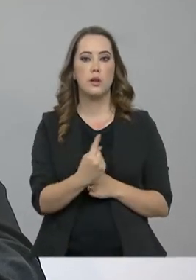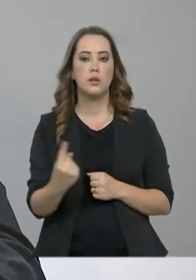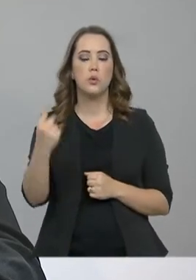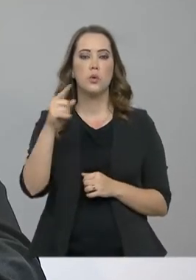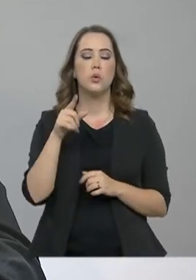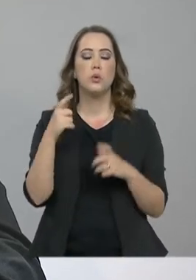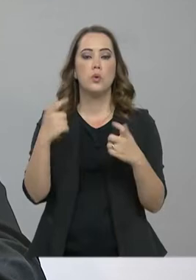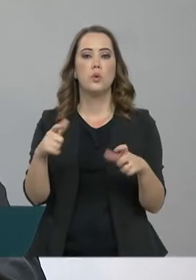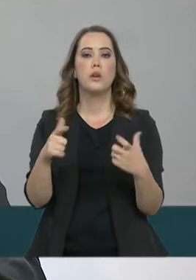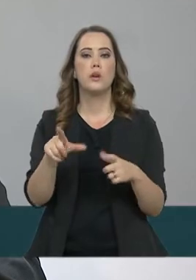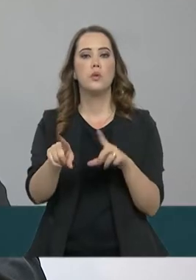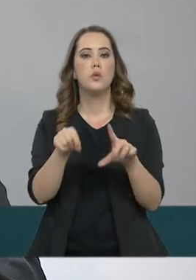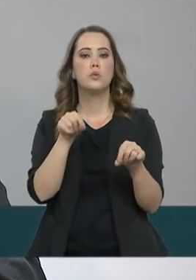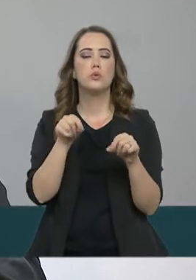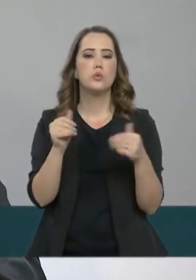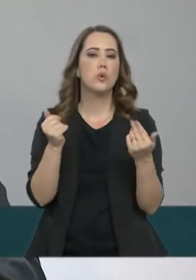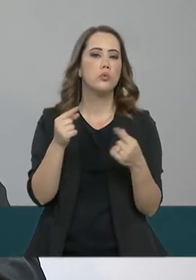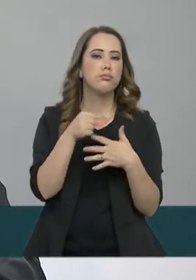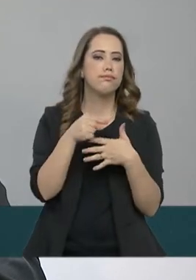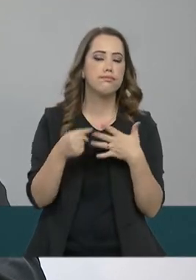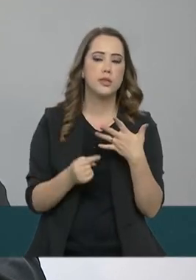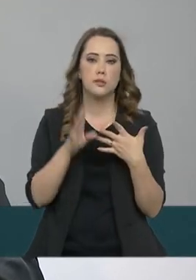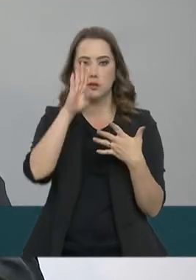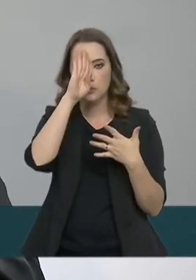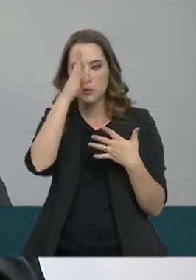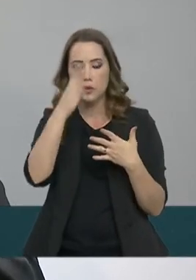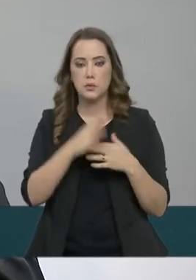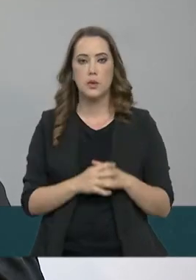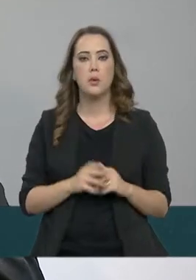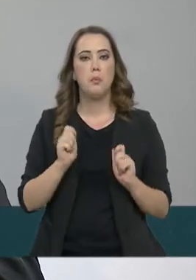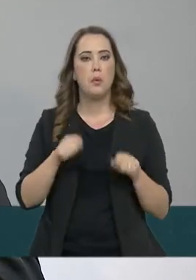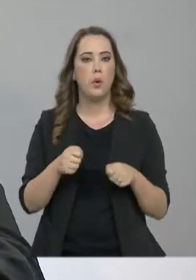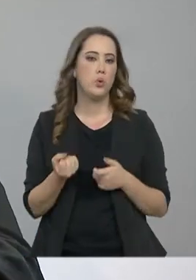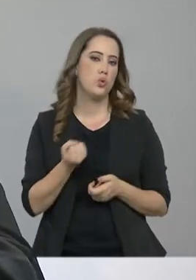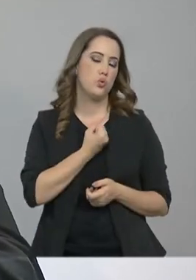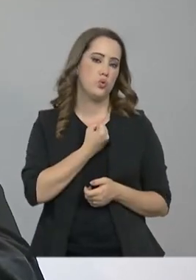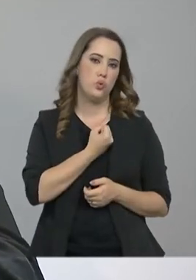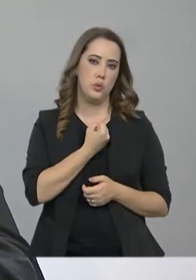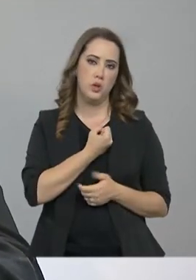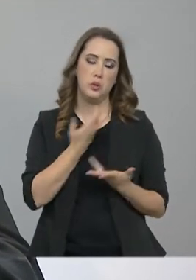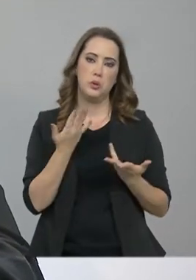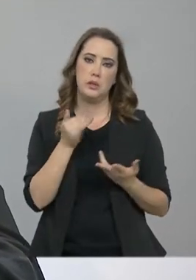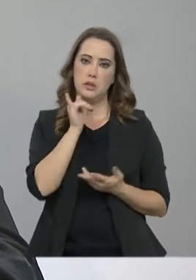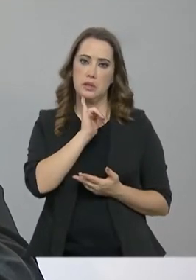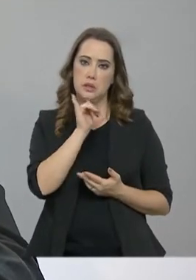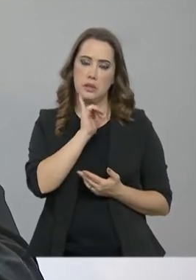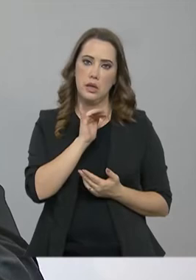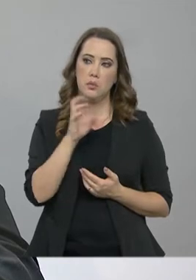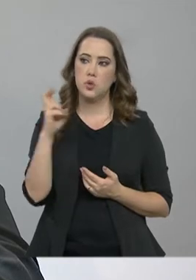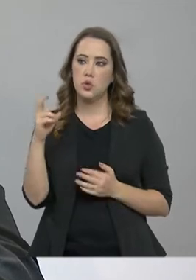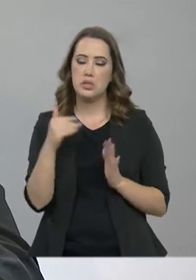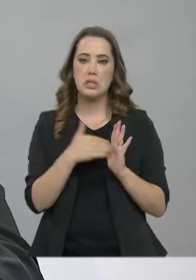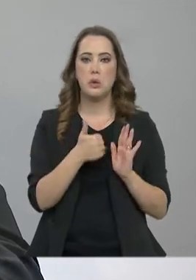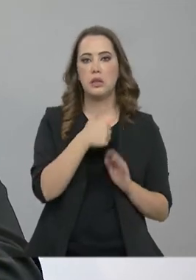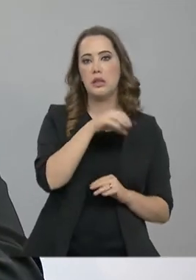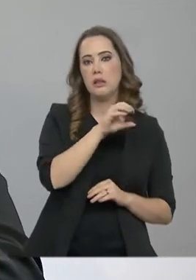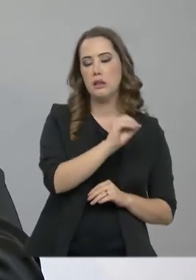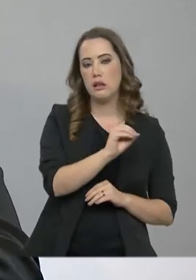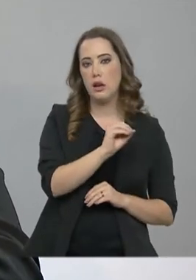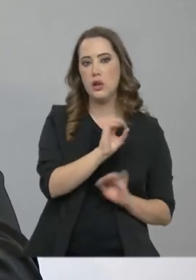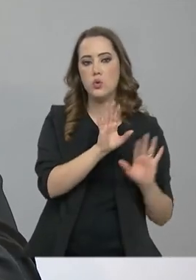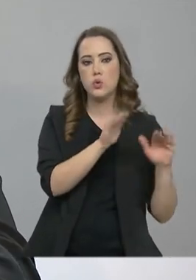vai definir os seus tópicos prioritários, pode definir um número, por exemplo, de 5 a 10 áreas prioritárias.